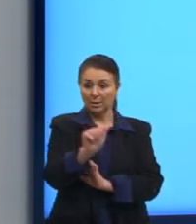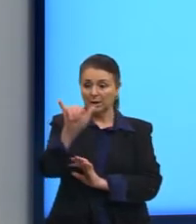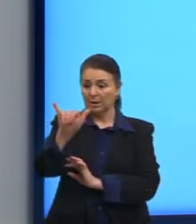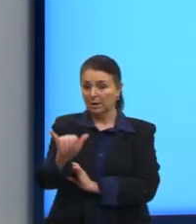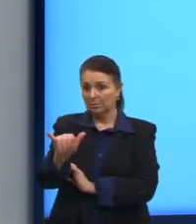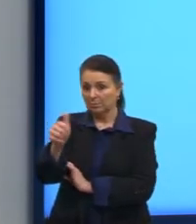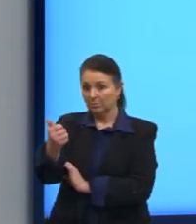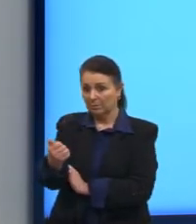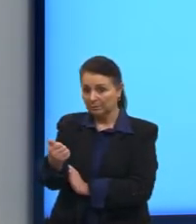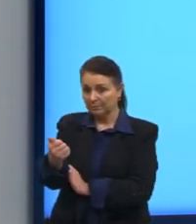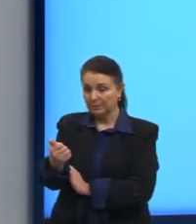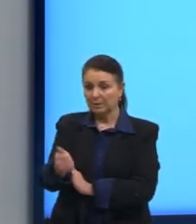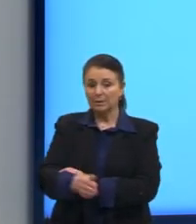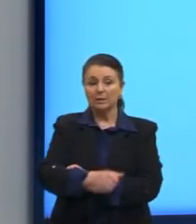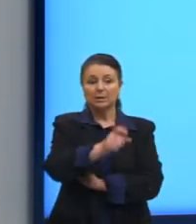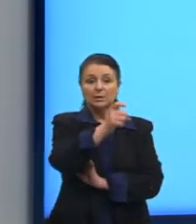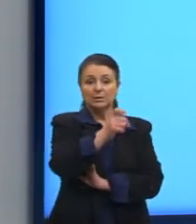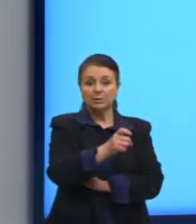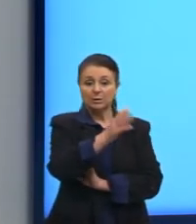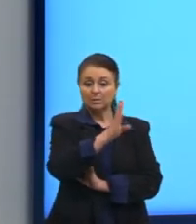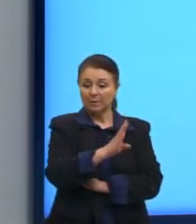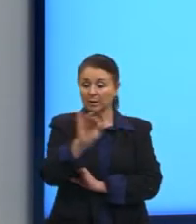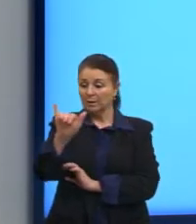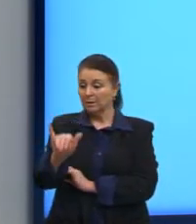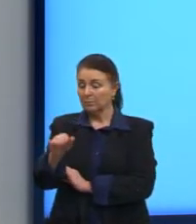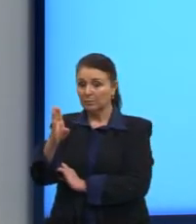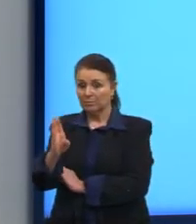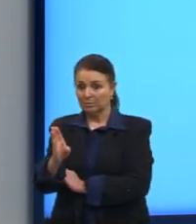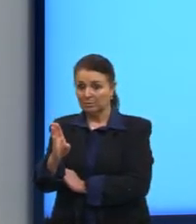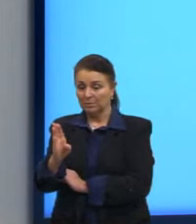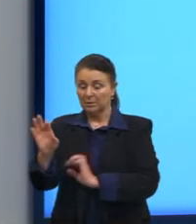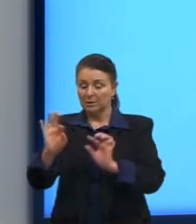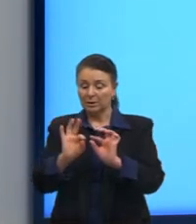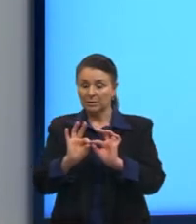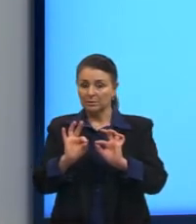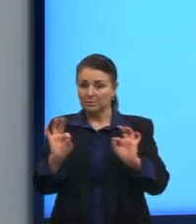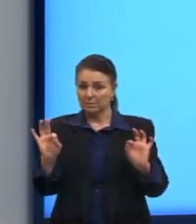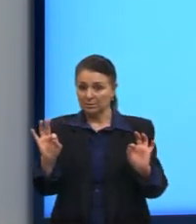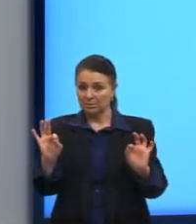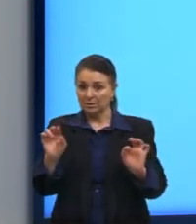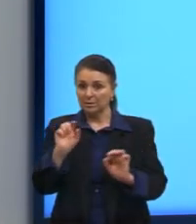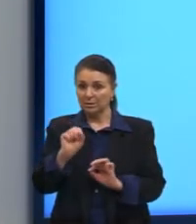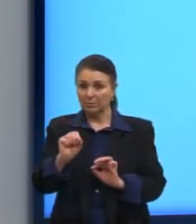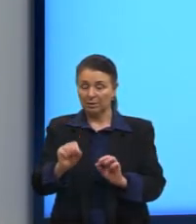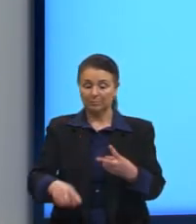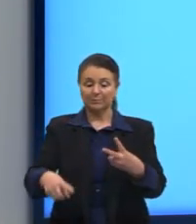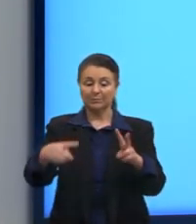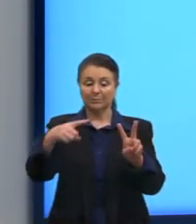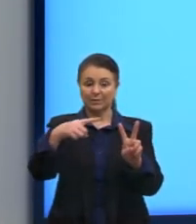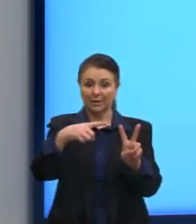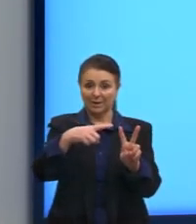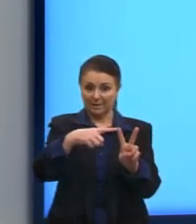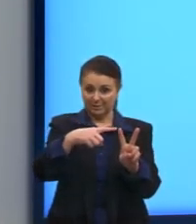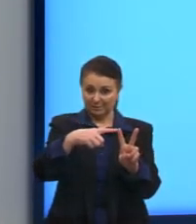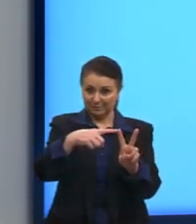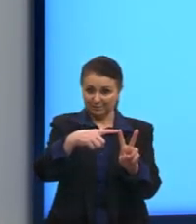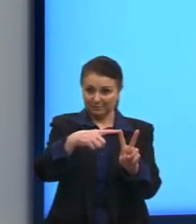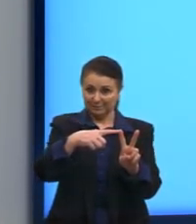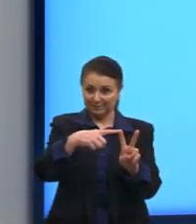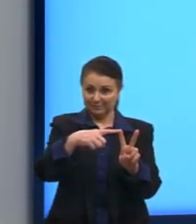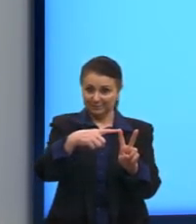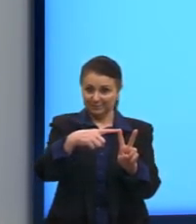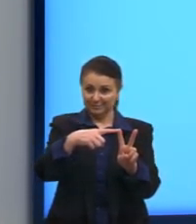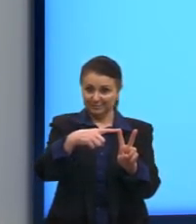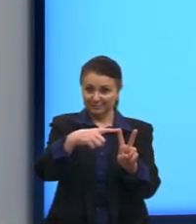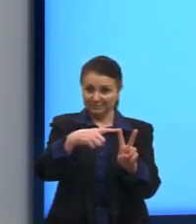A e X, B, Y, B. Então, a distância vai ser a raiz quadrada. Ali,